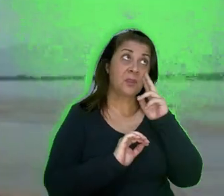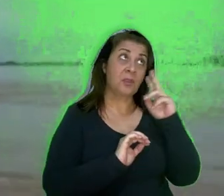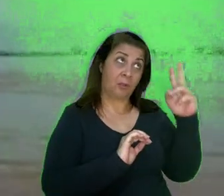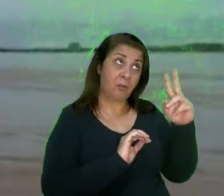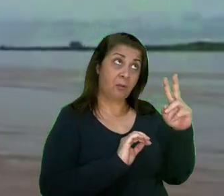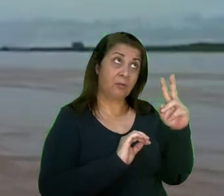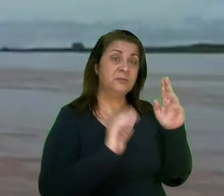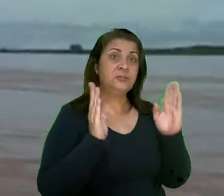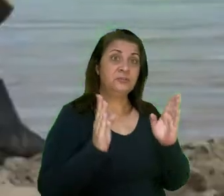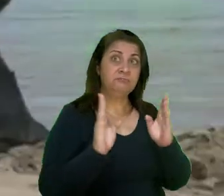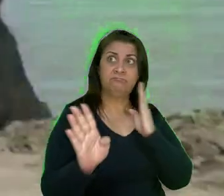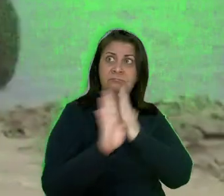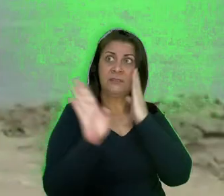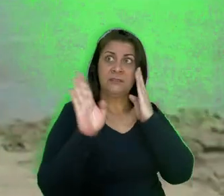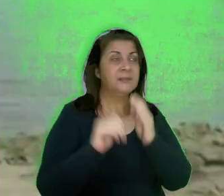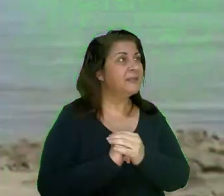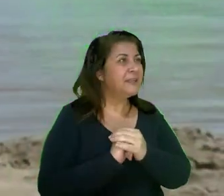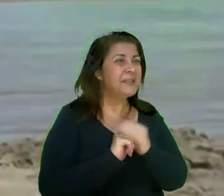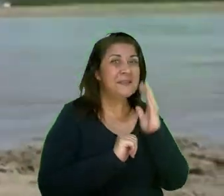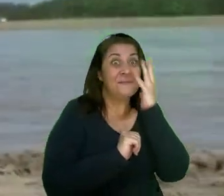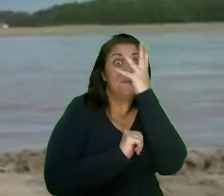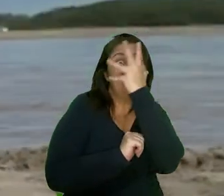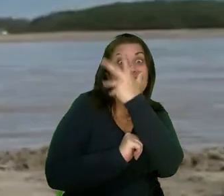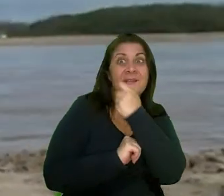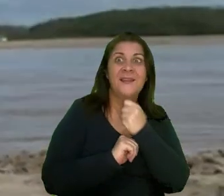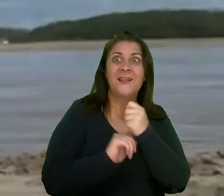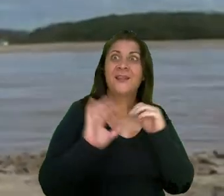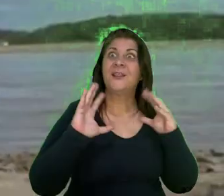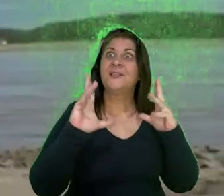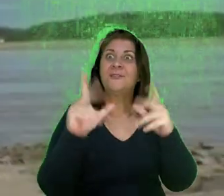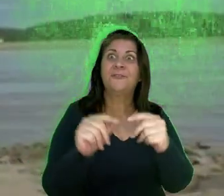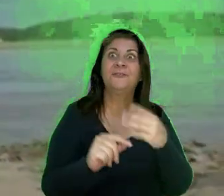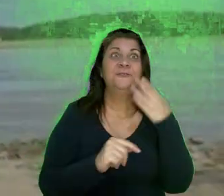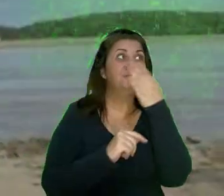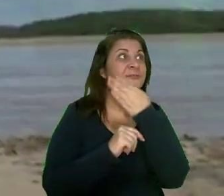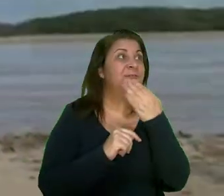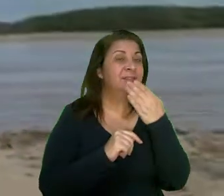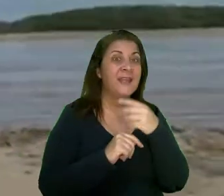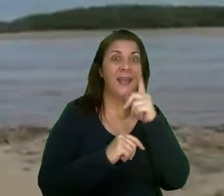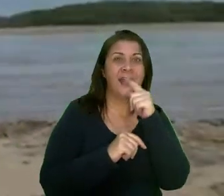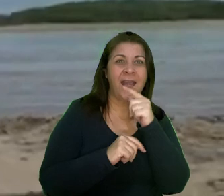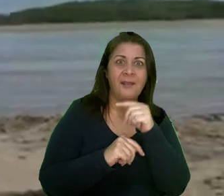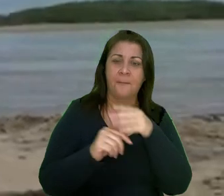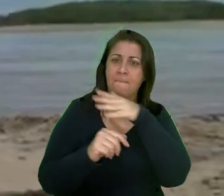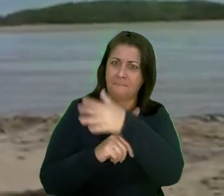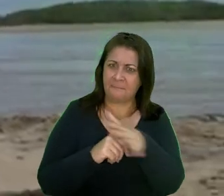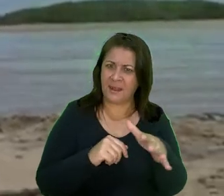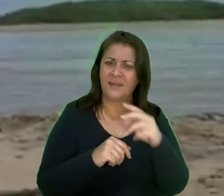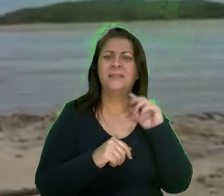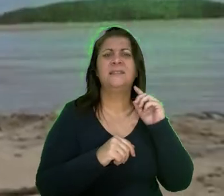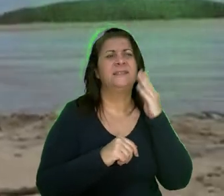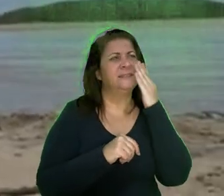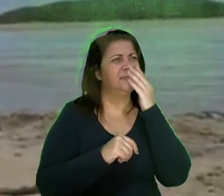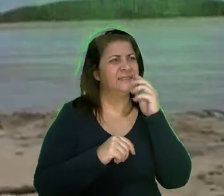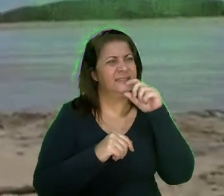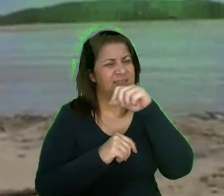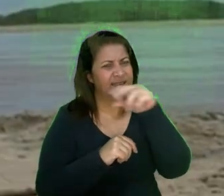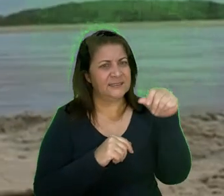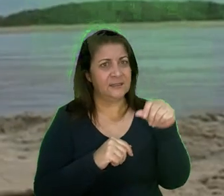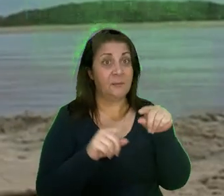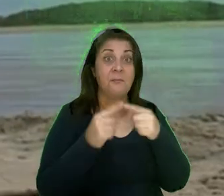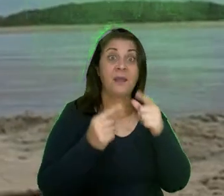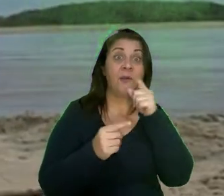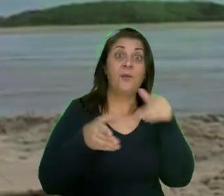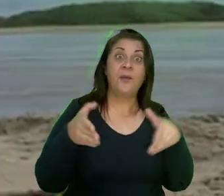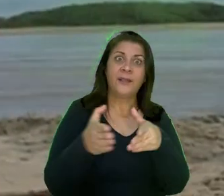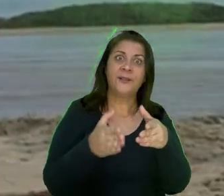E olha o que eu já descobri. Que boniteza. É tudo doce. Água do mar é sargada. E a do